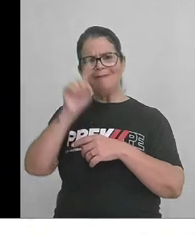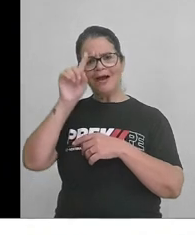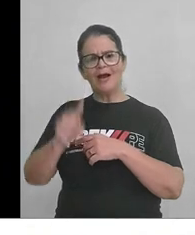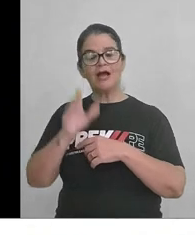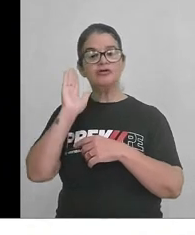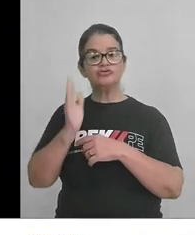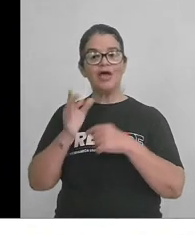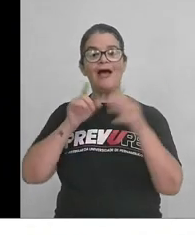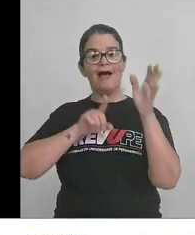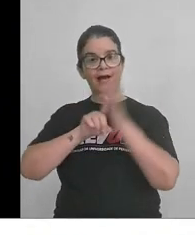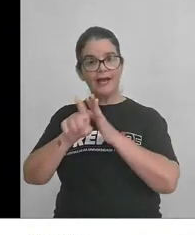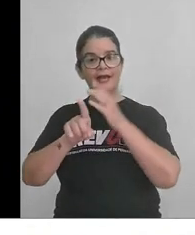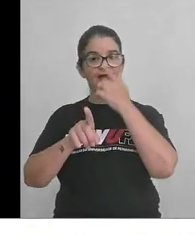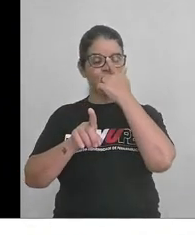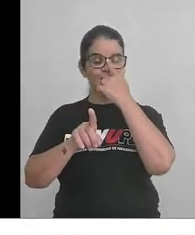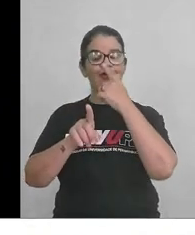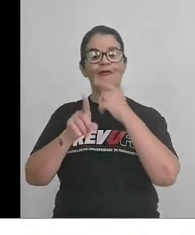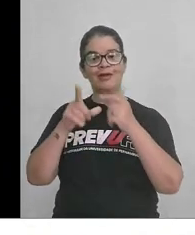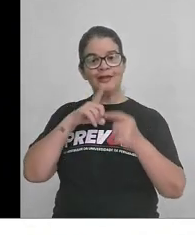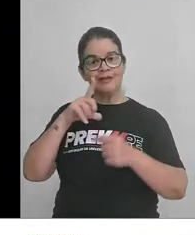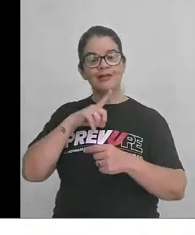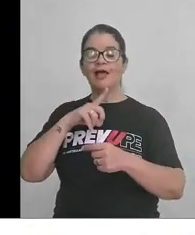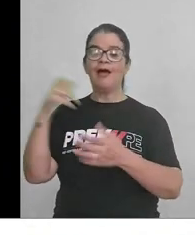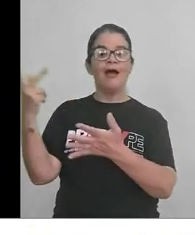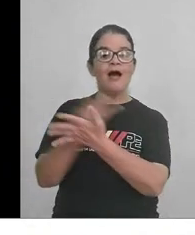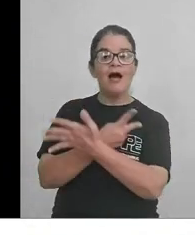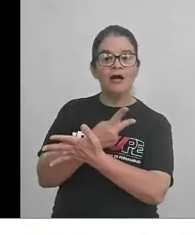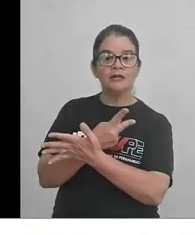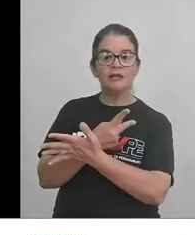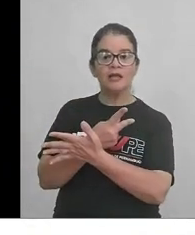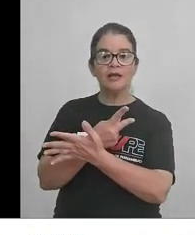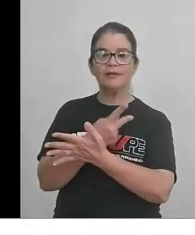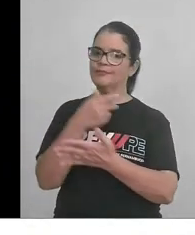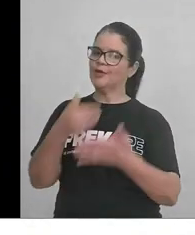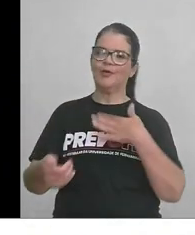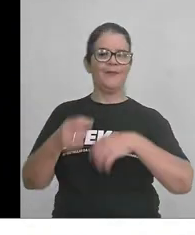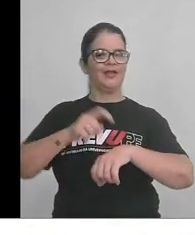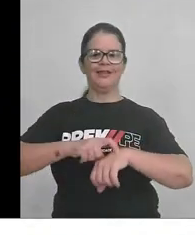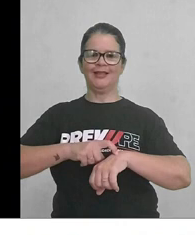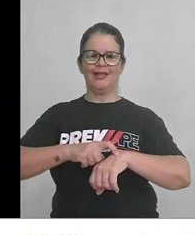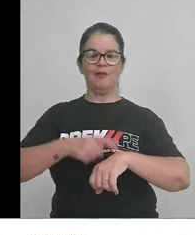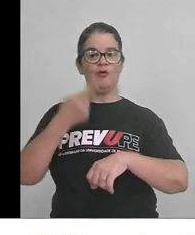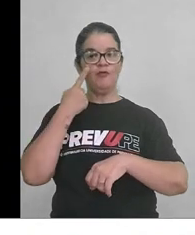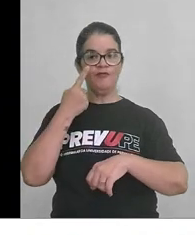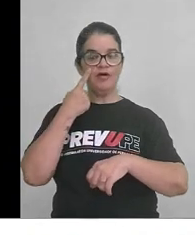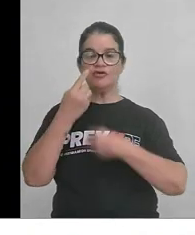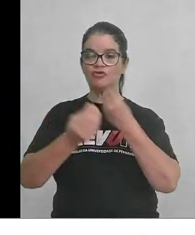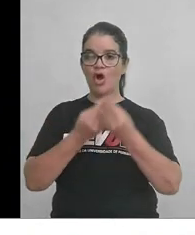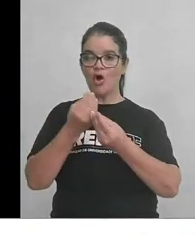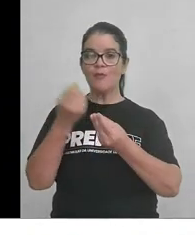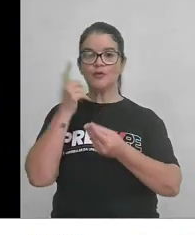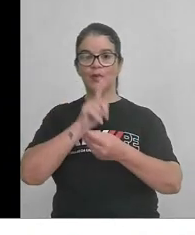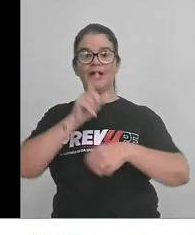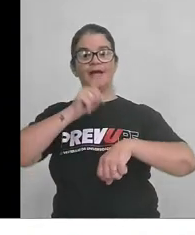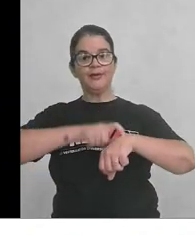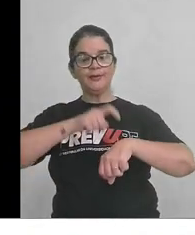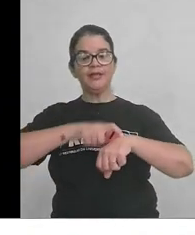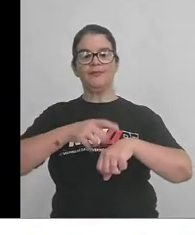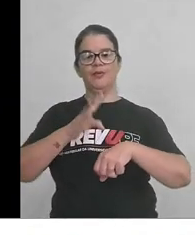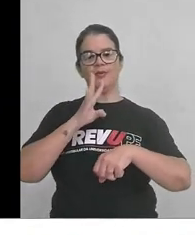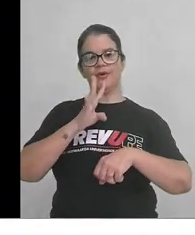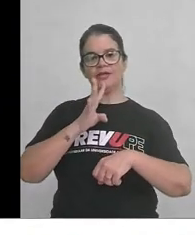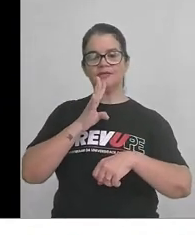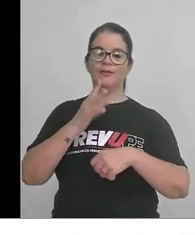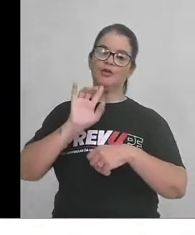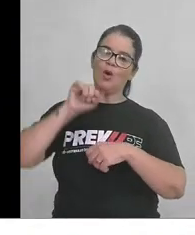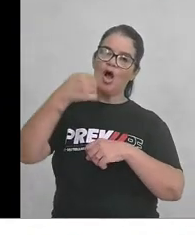a questão que está errada. Já não perdi tempo. Veja como eu estou ganhando tempo com conhecimento.